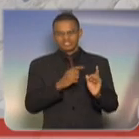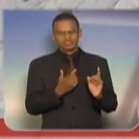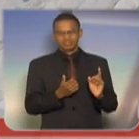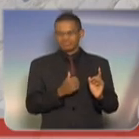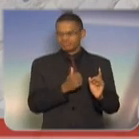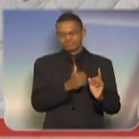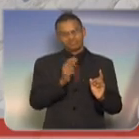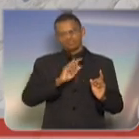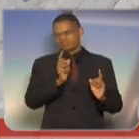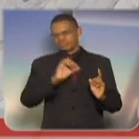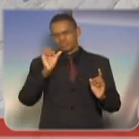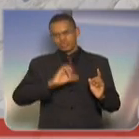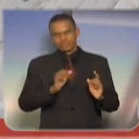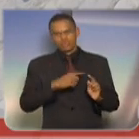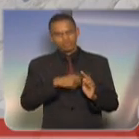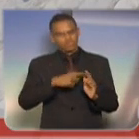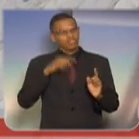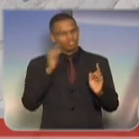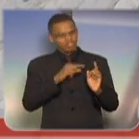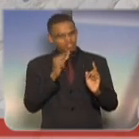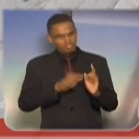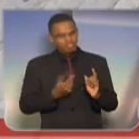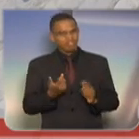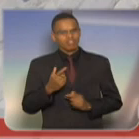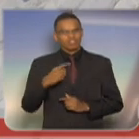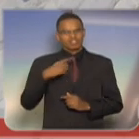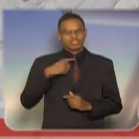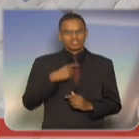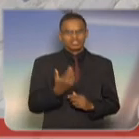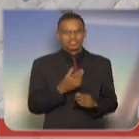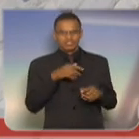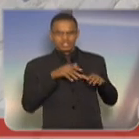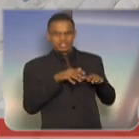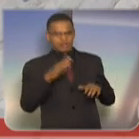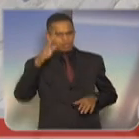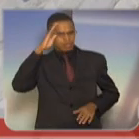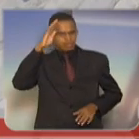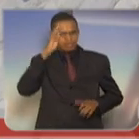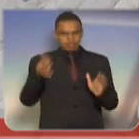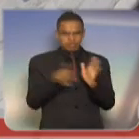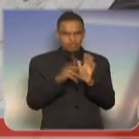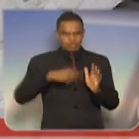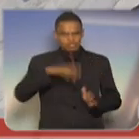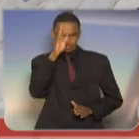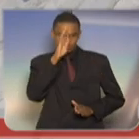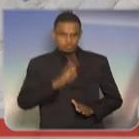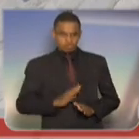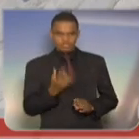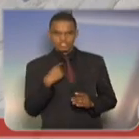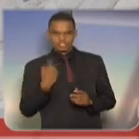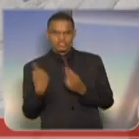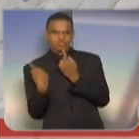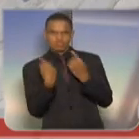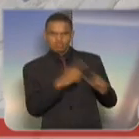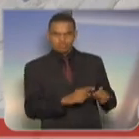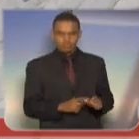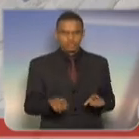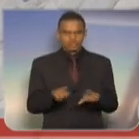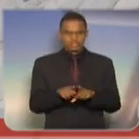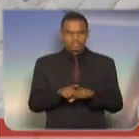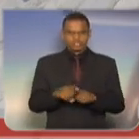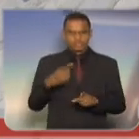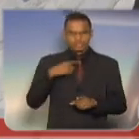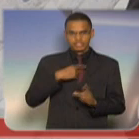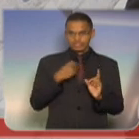Capitão Lamarca, além de traidor e desertor do Exército Brasileiro, é um assassino e covarde, porque ele matou um